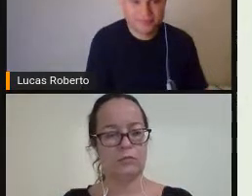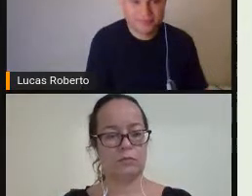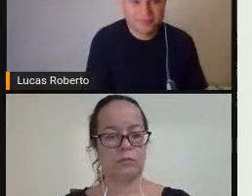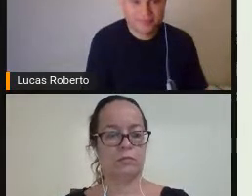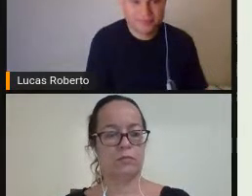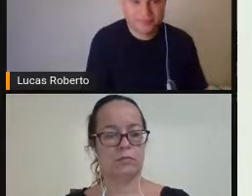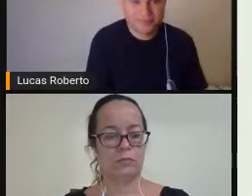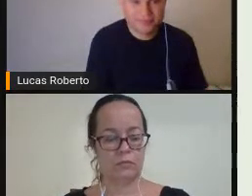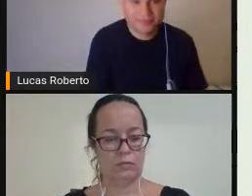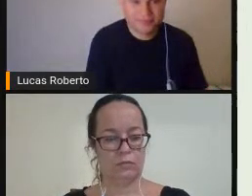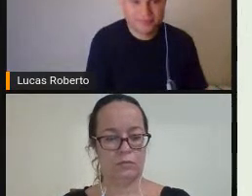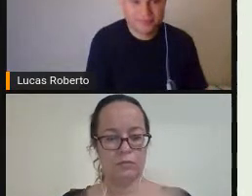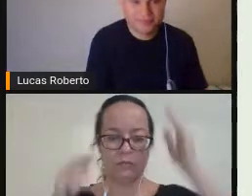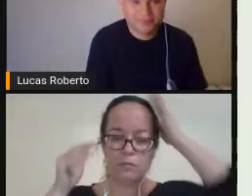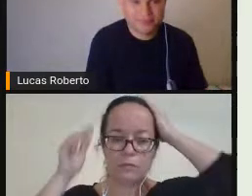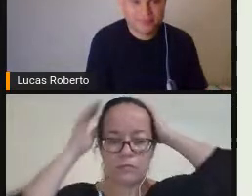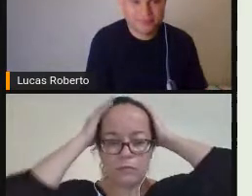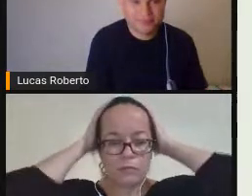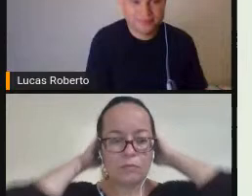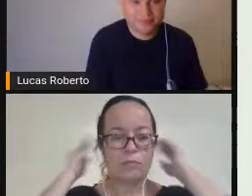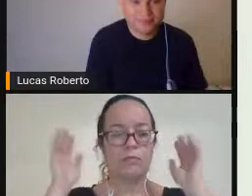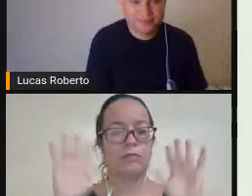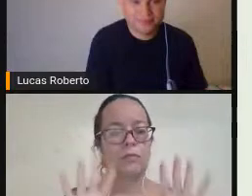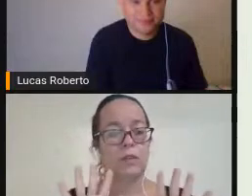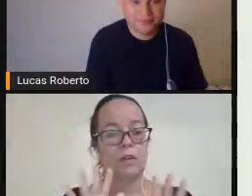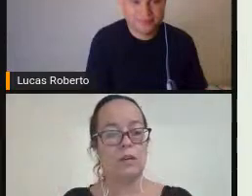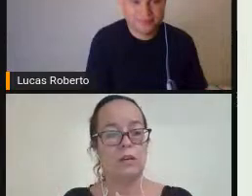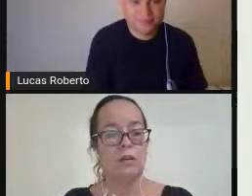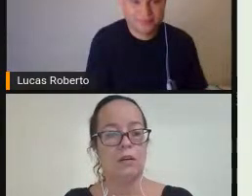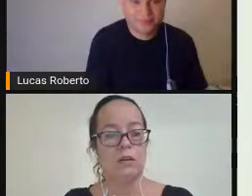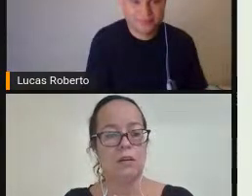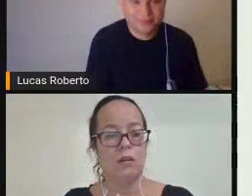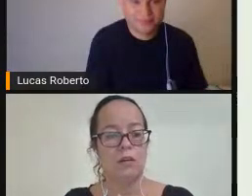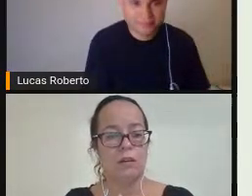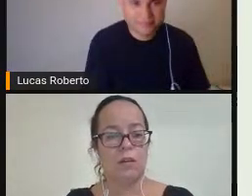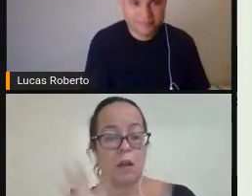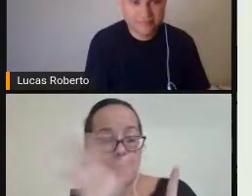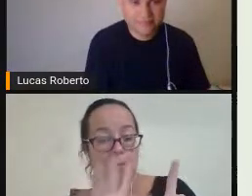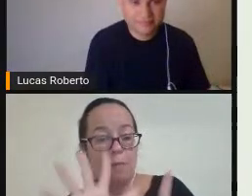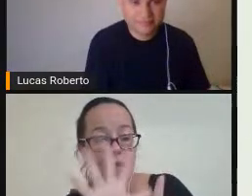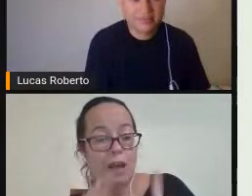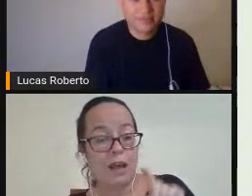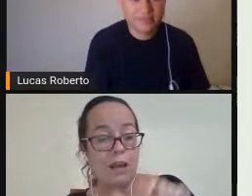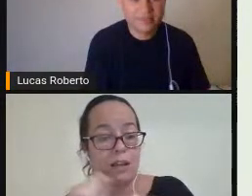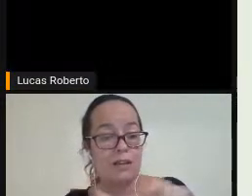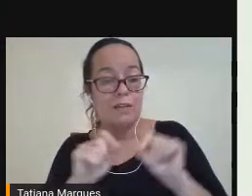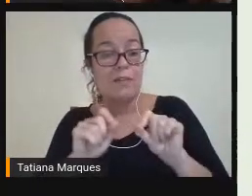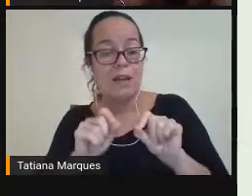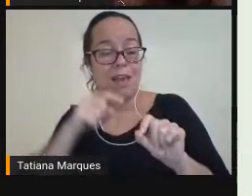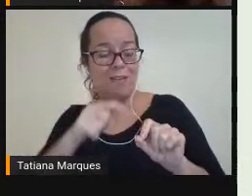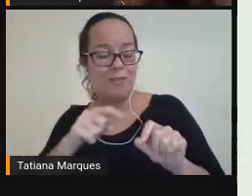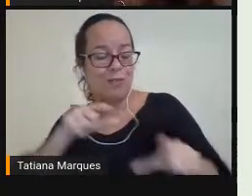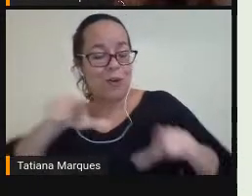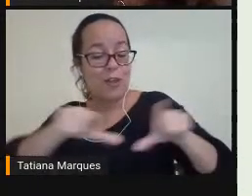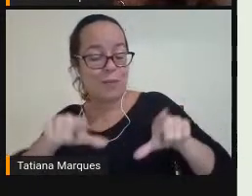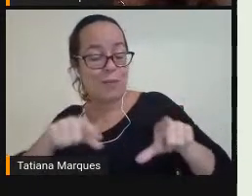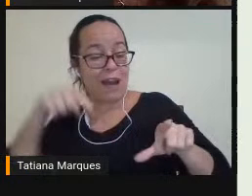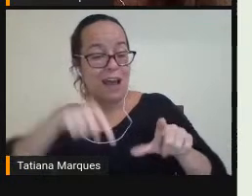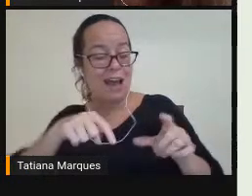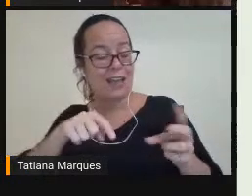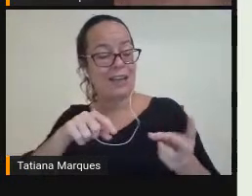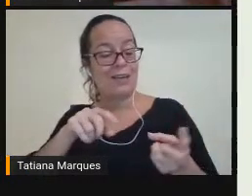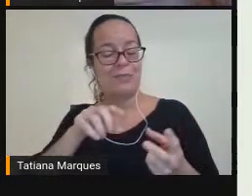pensa Em plataformas Virtuais E quando eu estou Trabalhando com Aprendivics Né É o nosso caso aqui Nossa